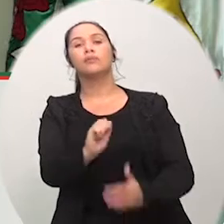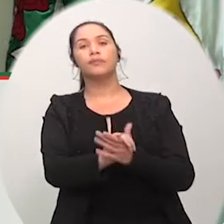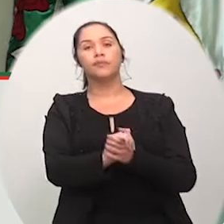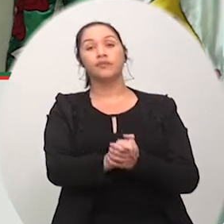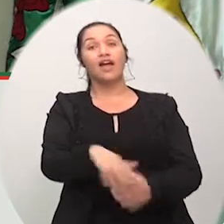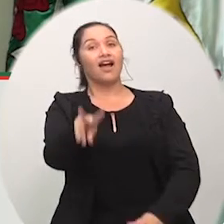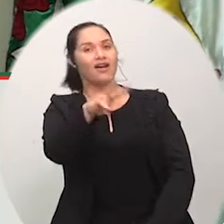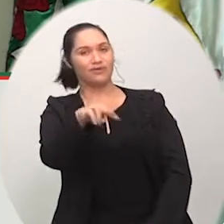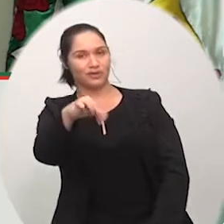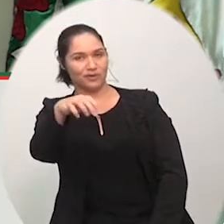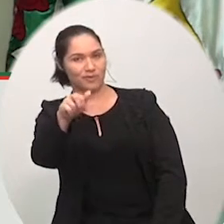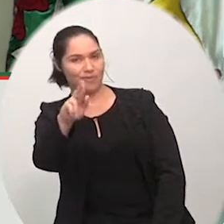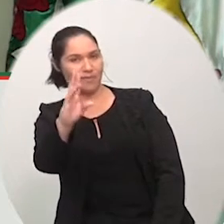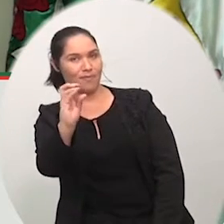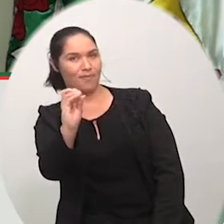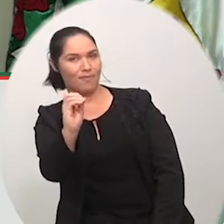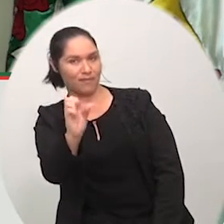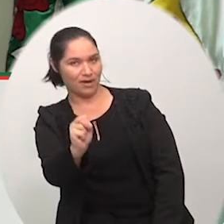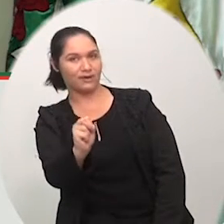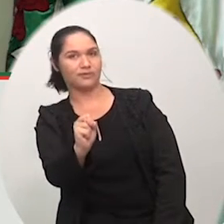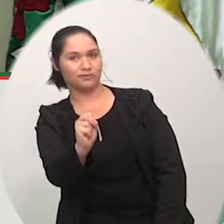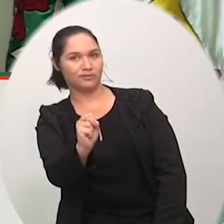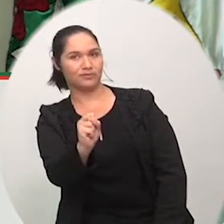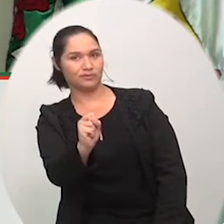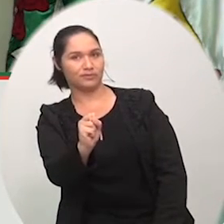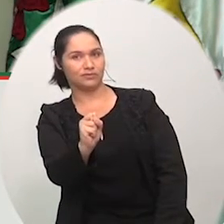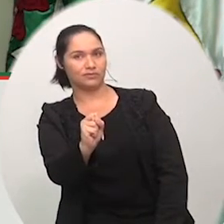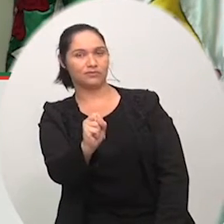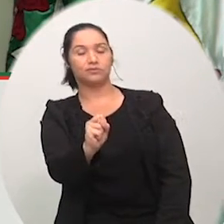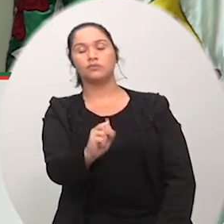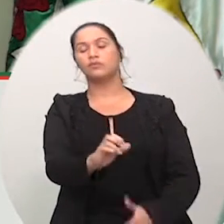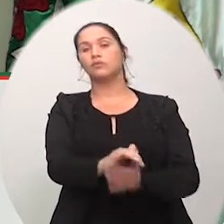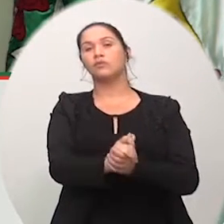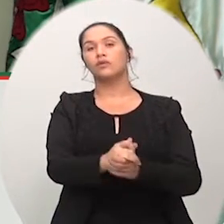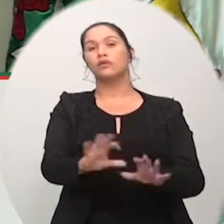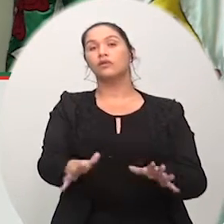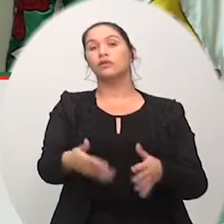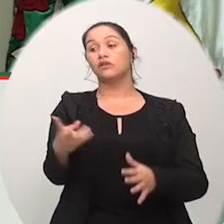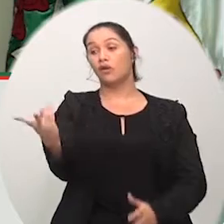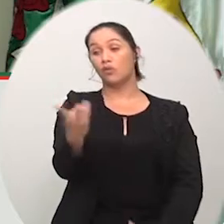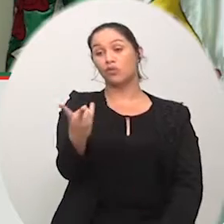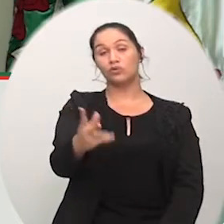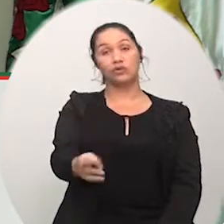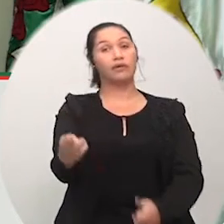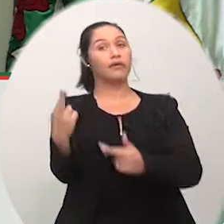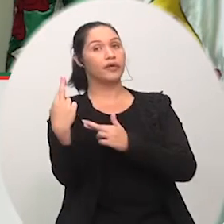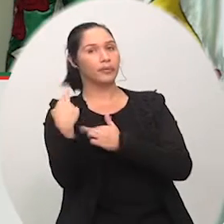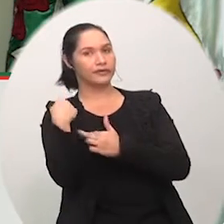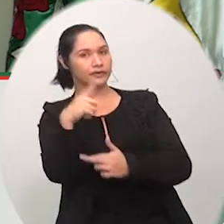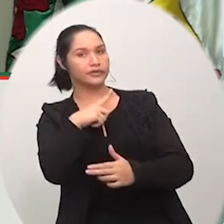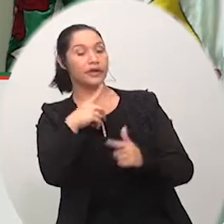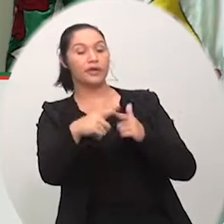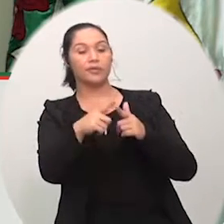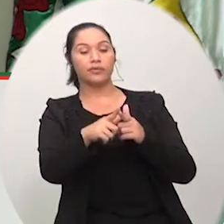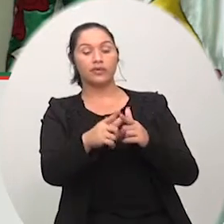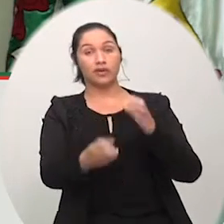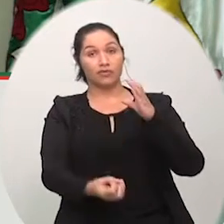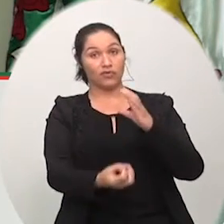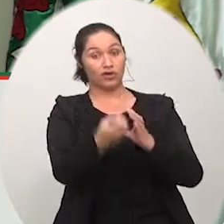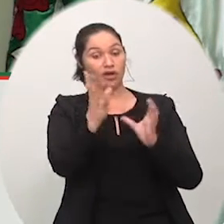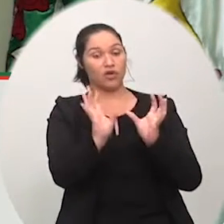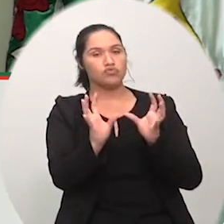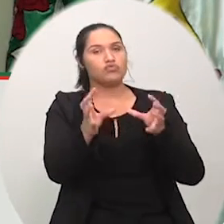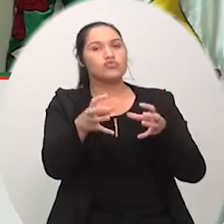O Marquinhos, o nosso presidente, então, olha a responsabilidade que vocês têm já na comissão, na implantação do edital,